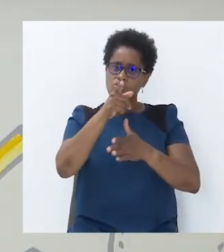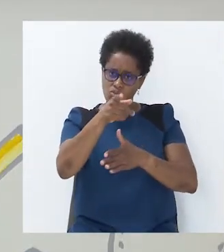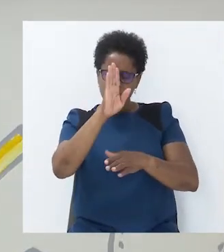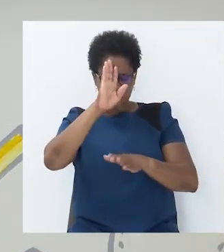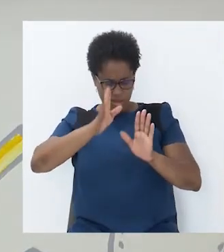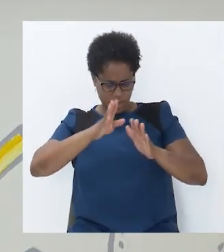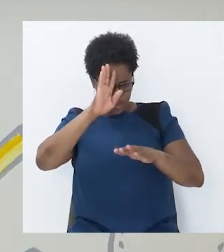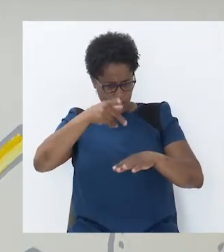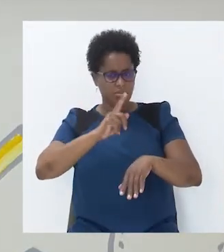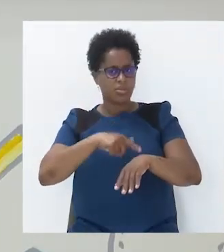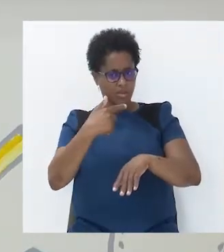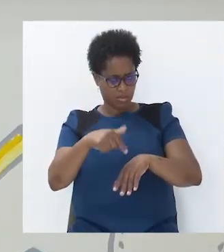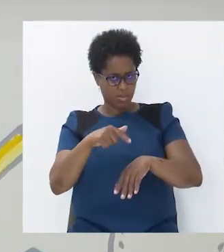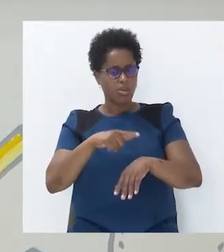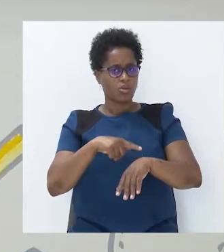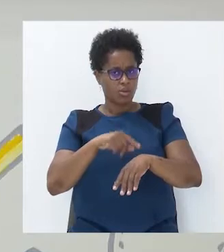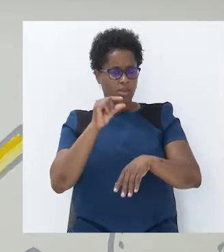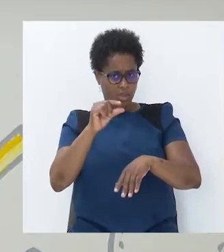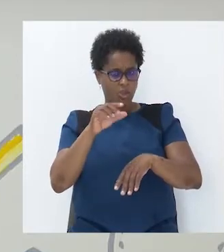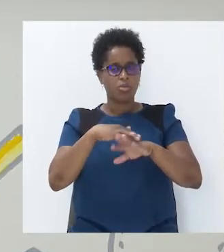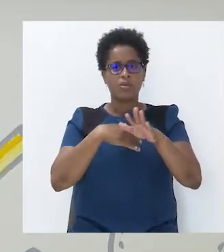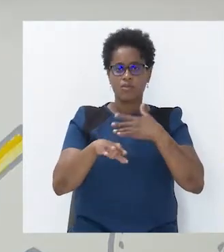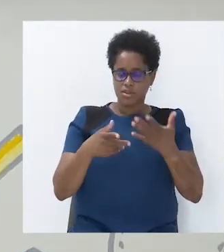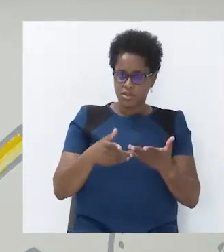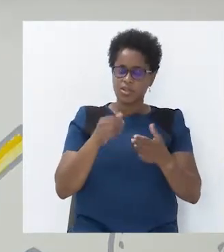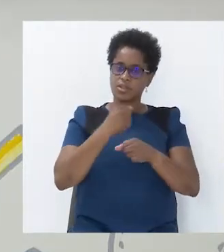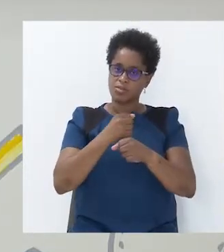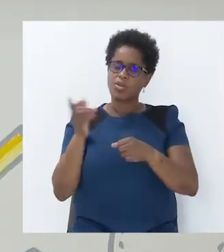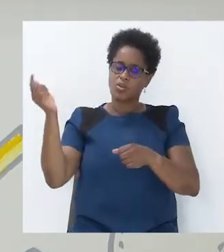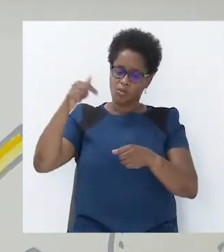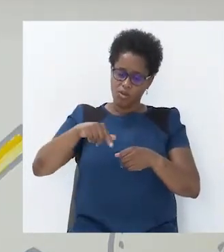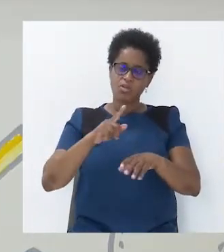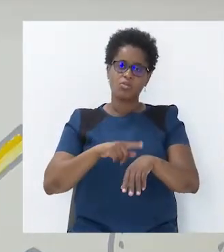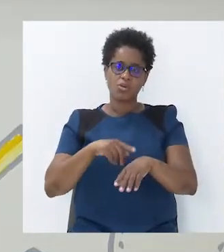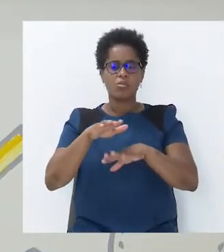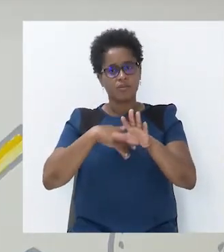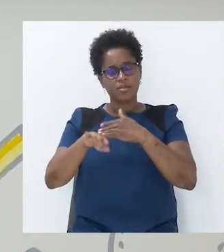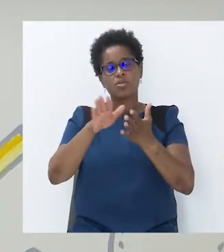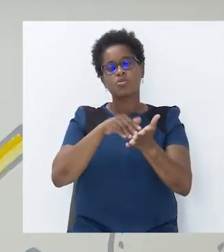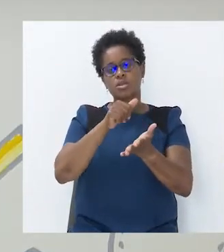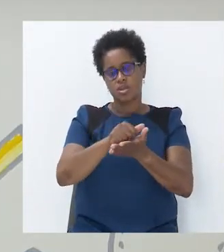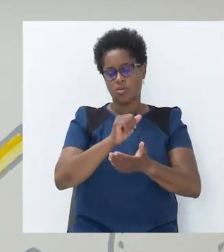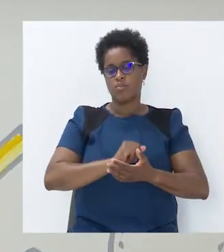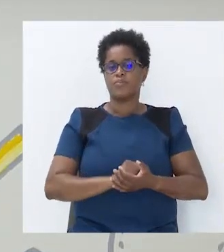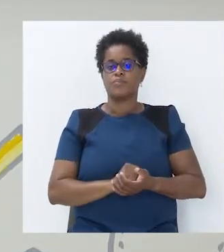terão um tempinho para resolver este exercício. Volto daqui a pouco para fazer a sua curação.